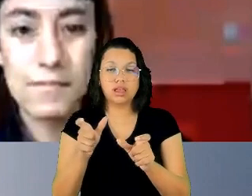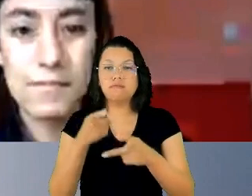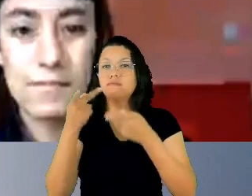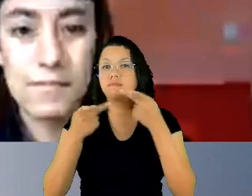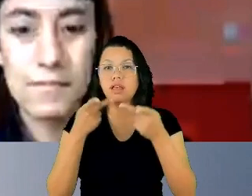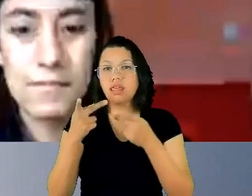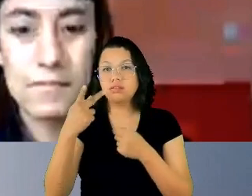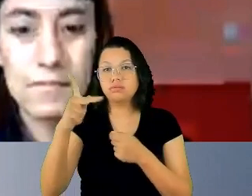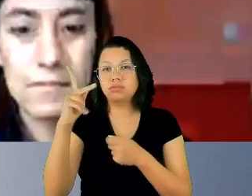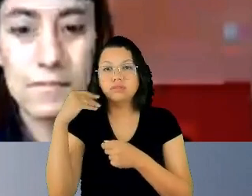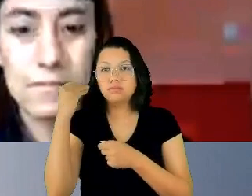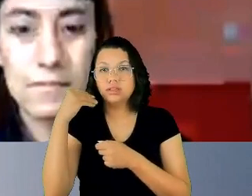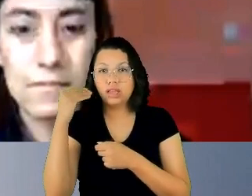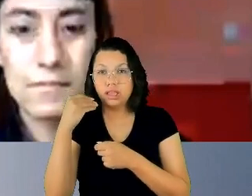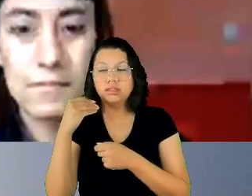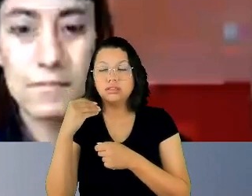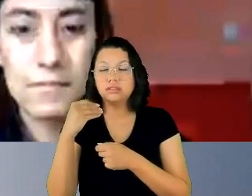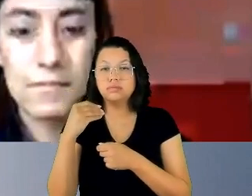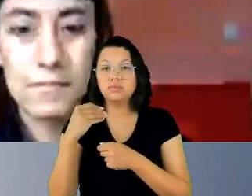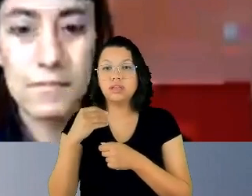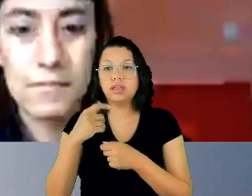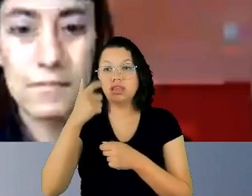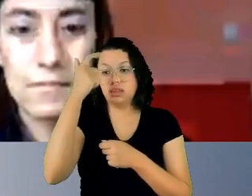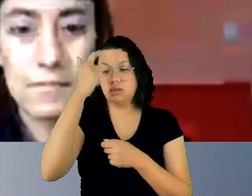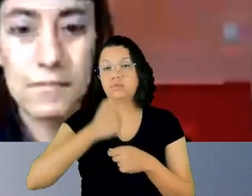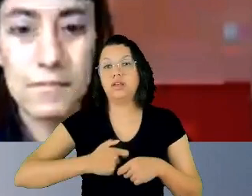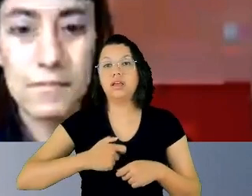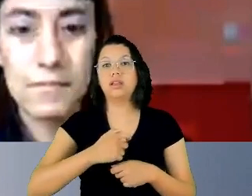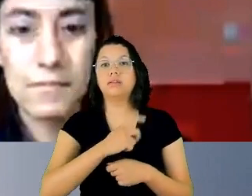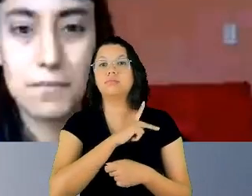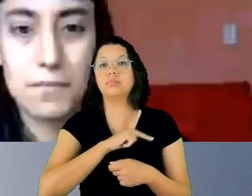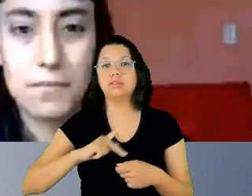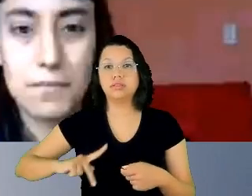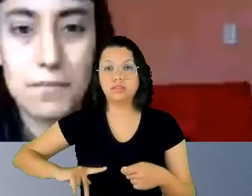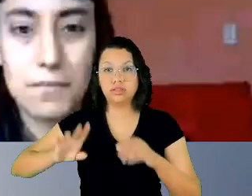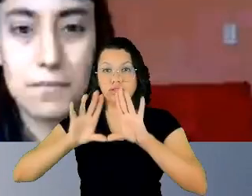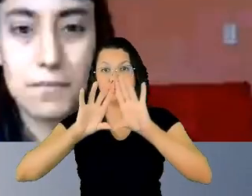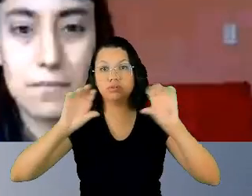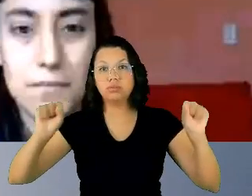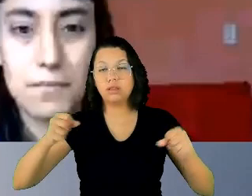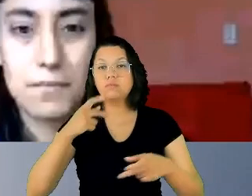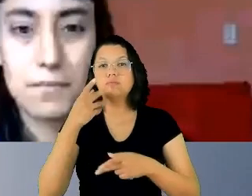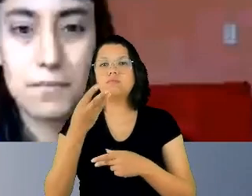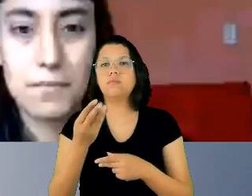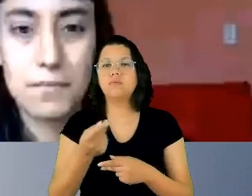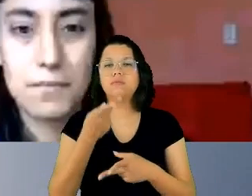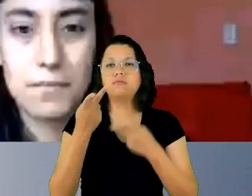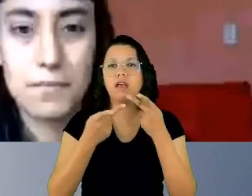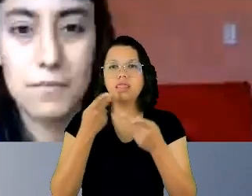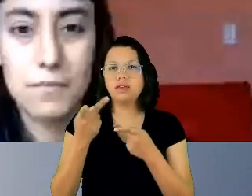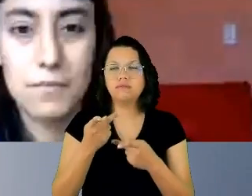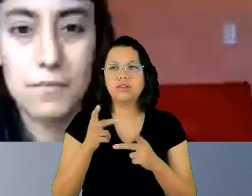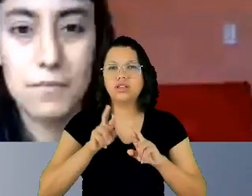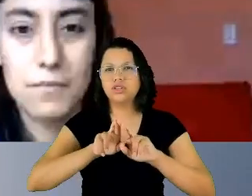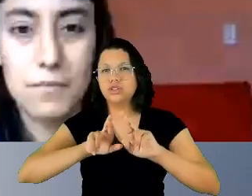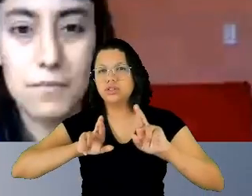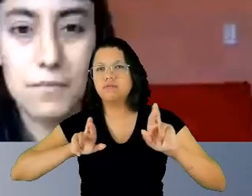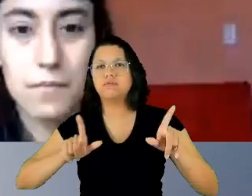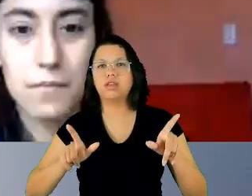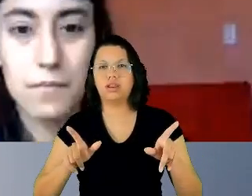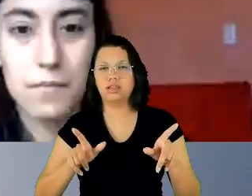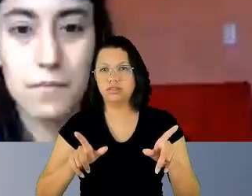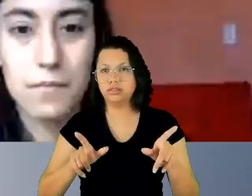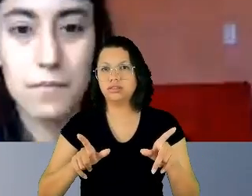ocasião em que eu era presidente do tribunal, muitos me diziam que a diferença era